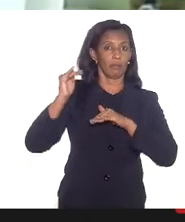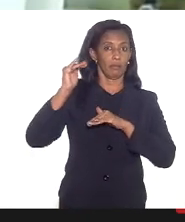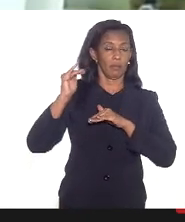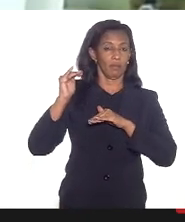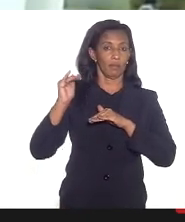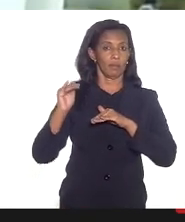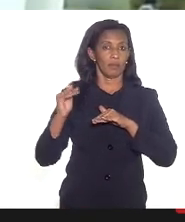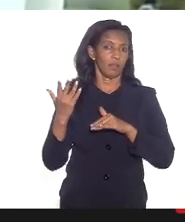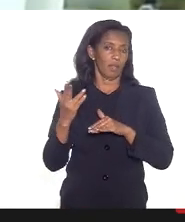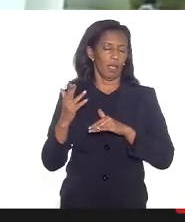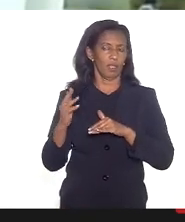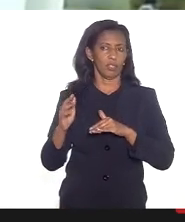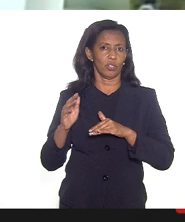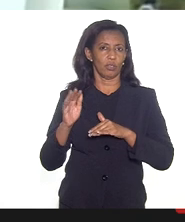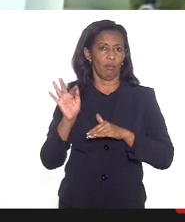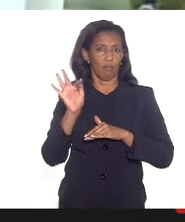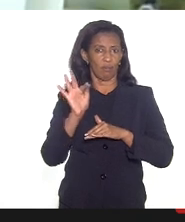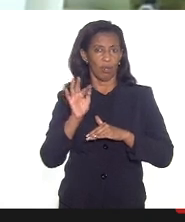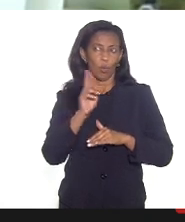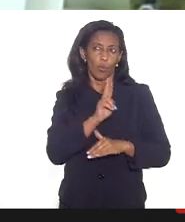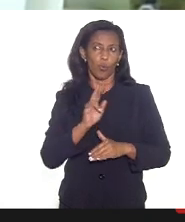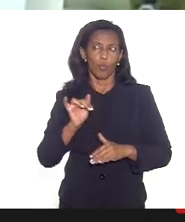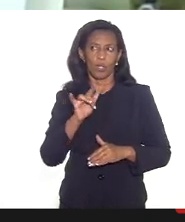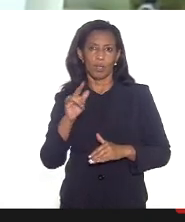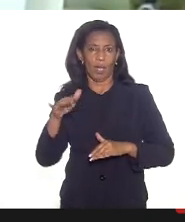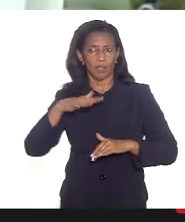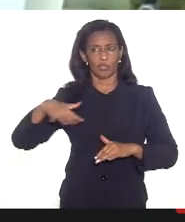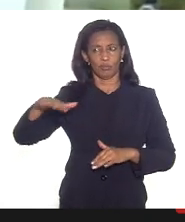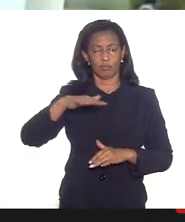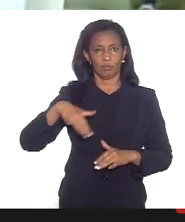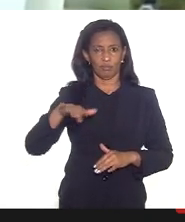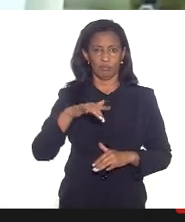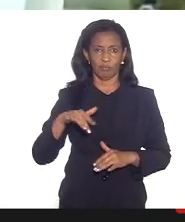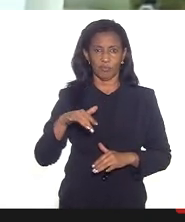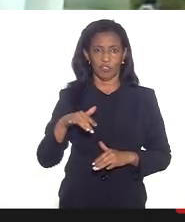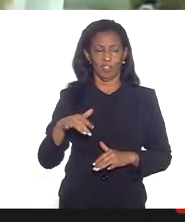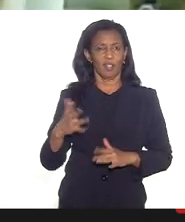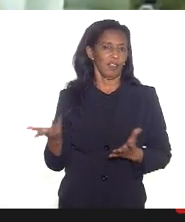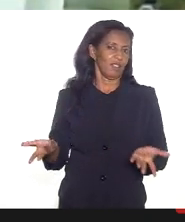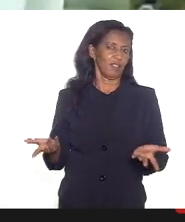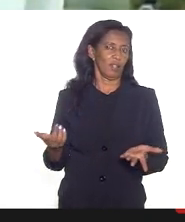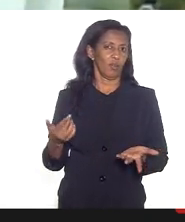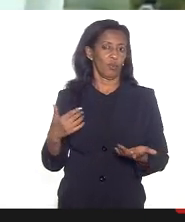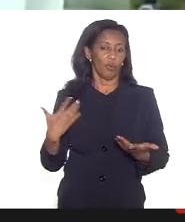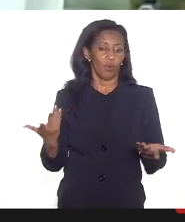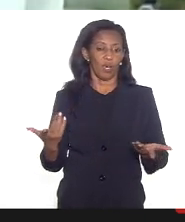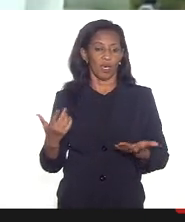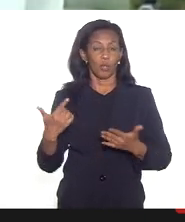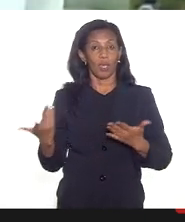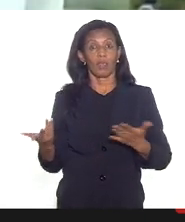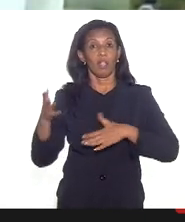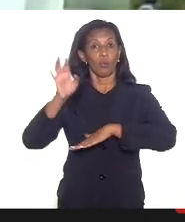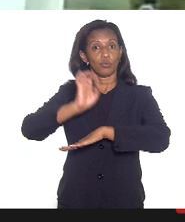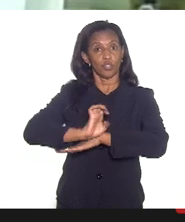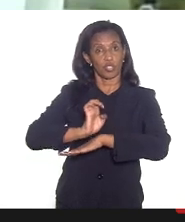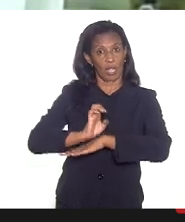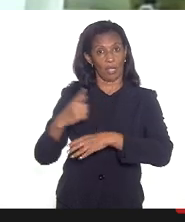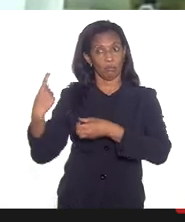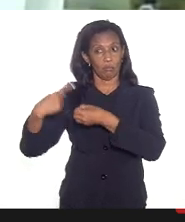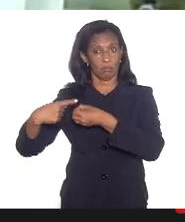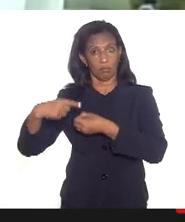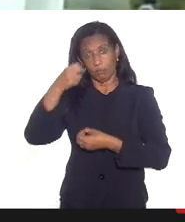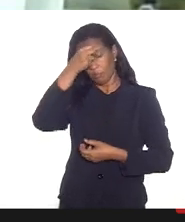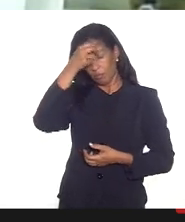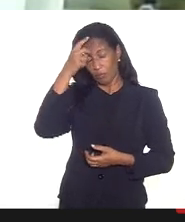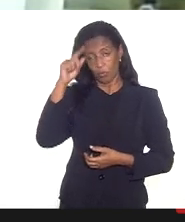federais aqui a gente não tem uma legislação como ministério no Rio então quem tem isso é o e o município